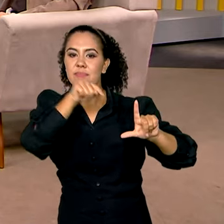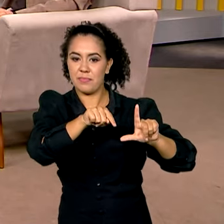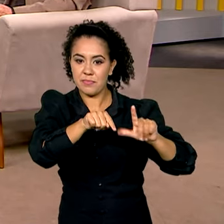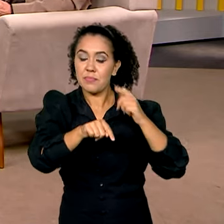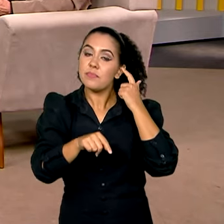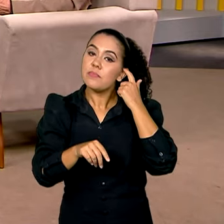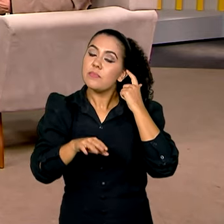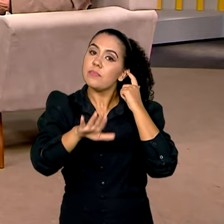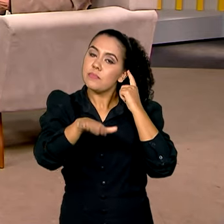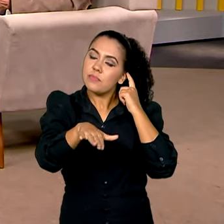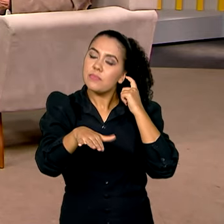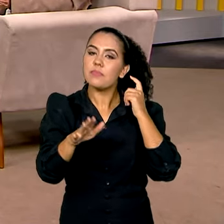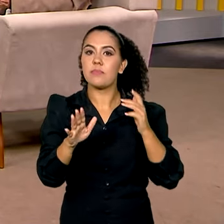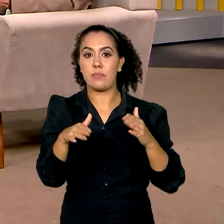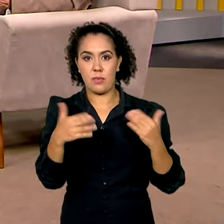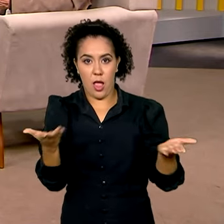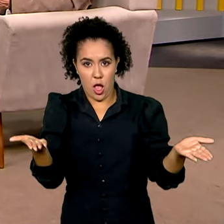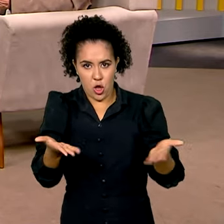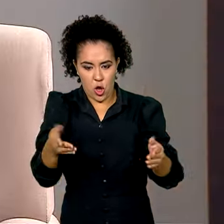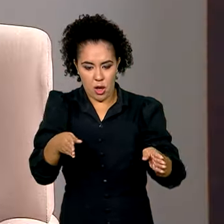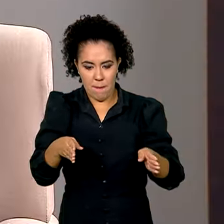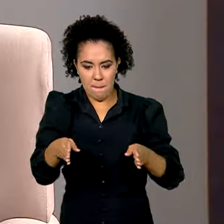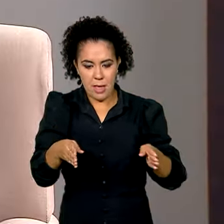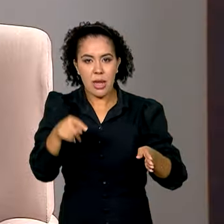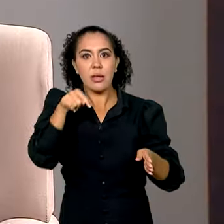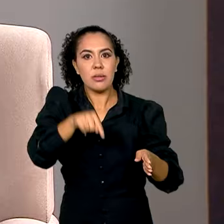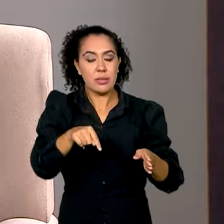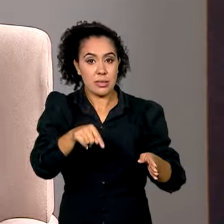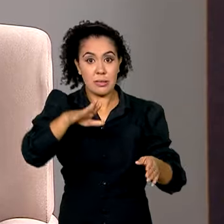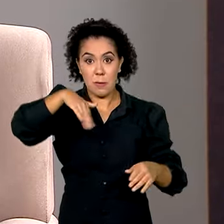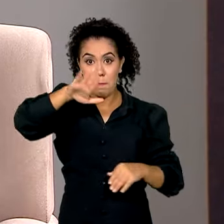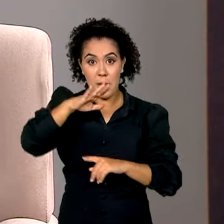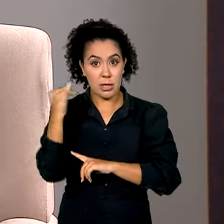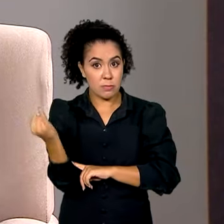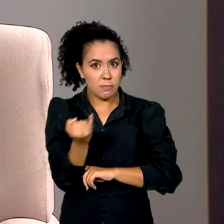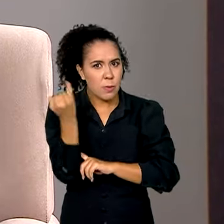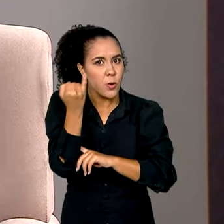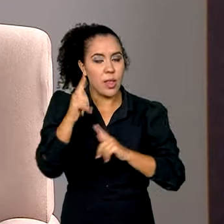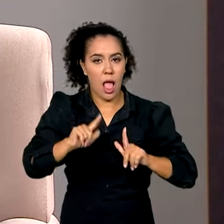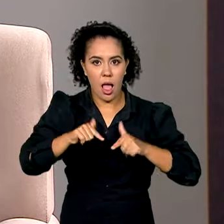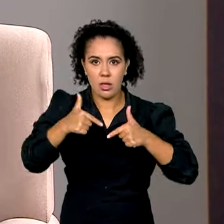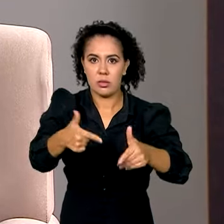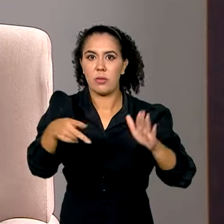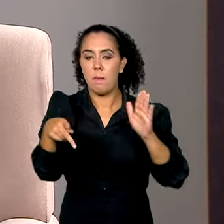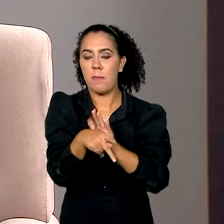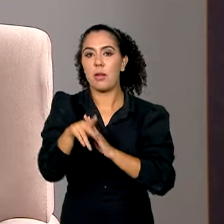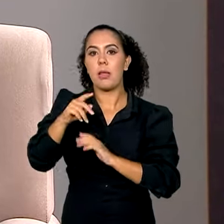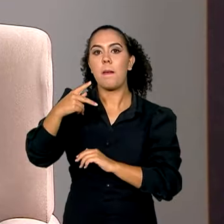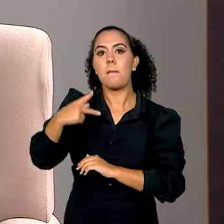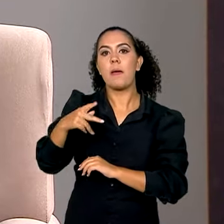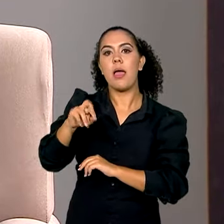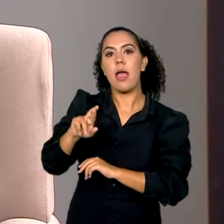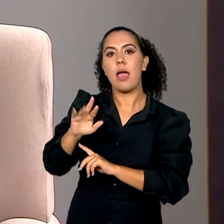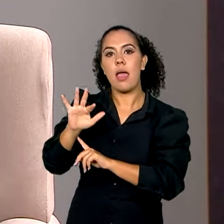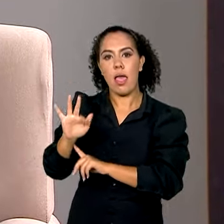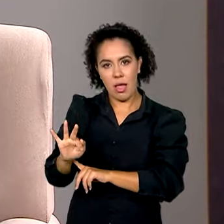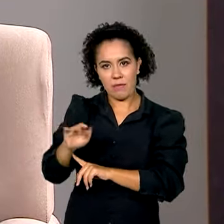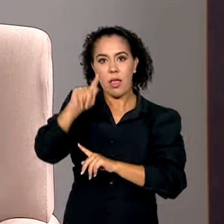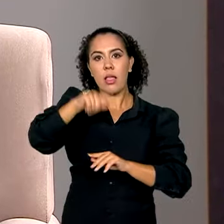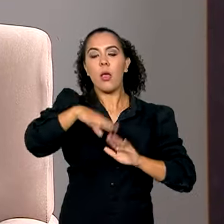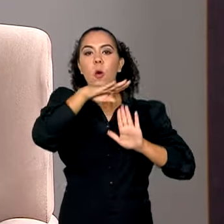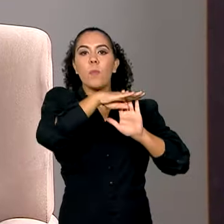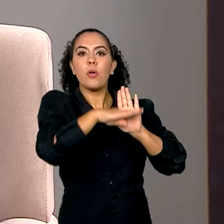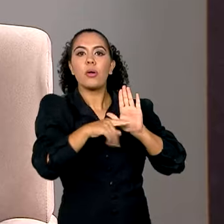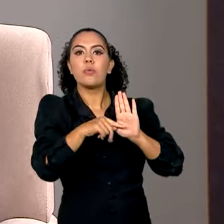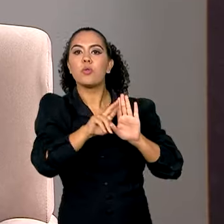nós estamos aqui no período daquela que é uma das mais importantes operações da PRF, a rodovida, em termos de